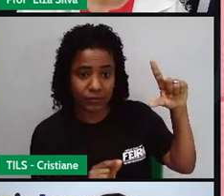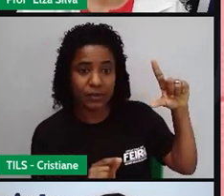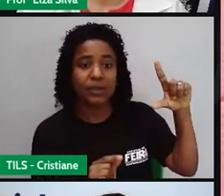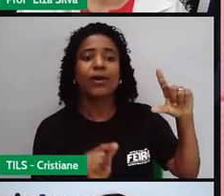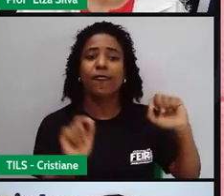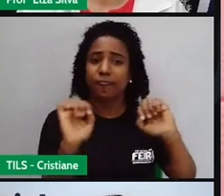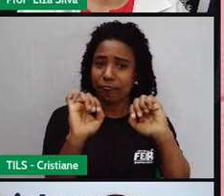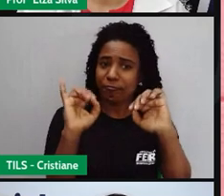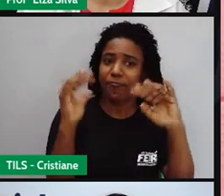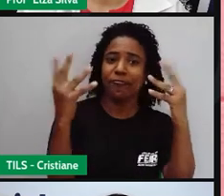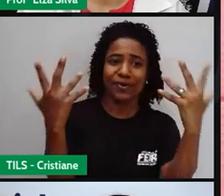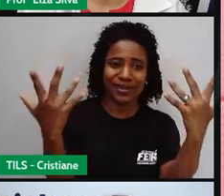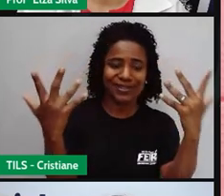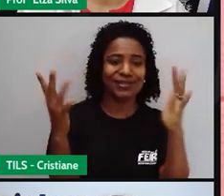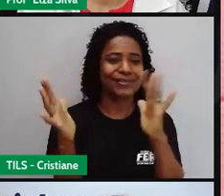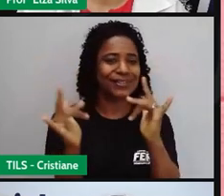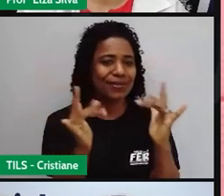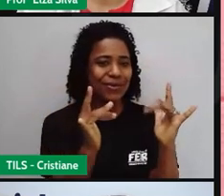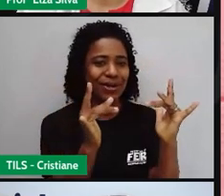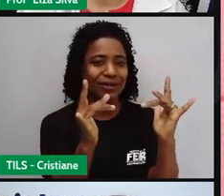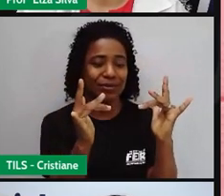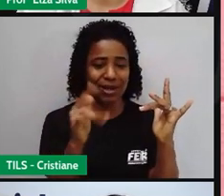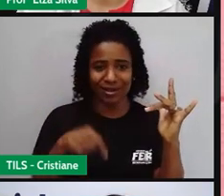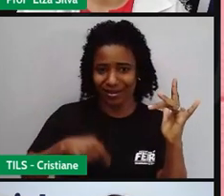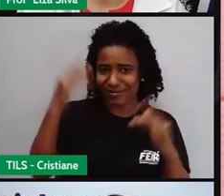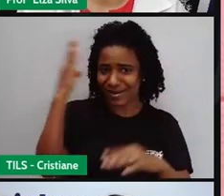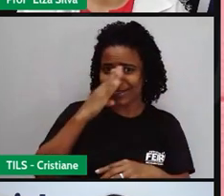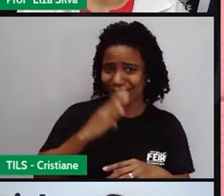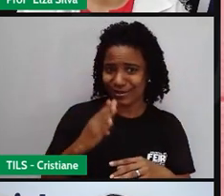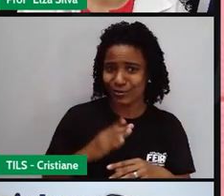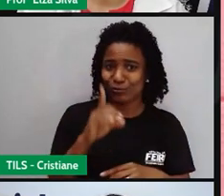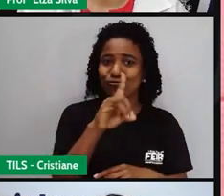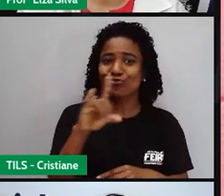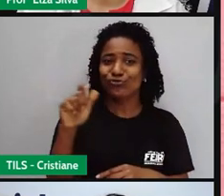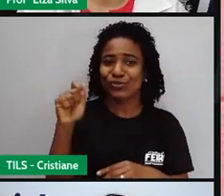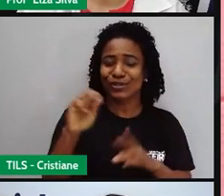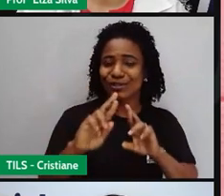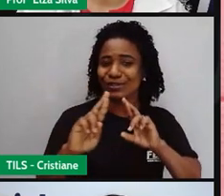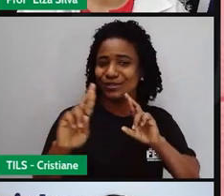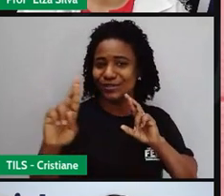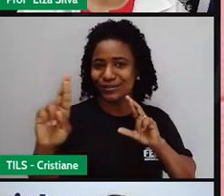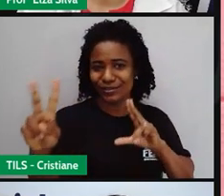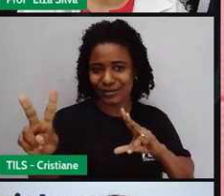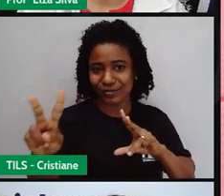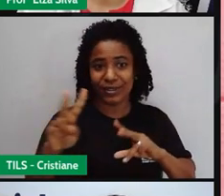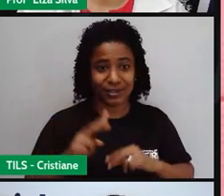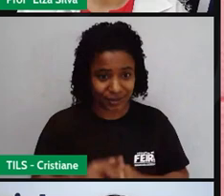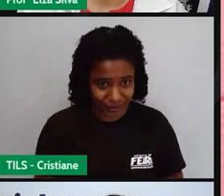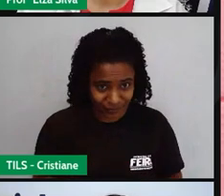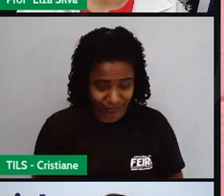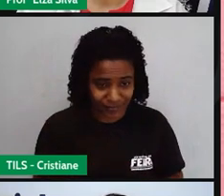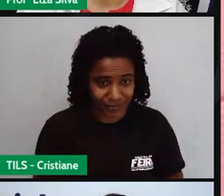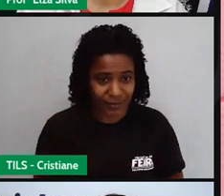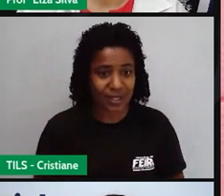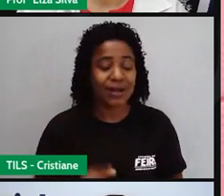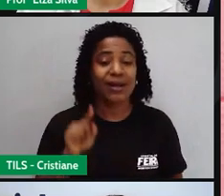também em um dia diferente do Brasil. Então, essa comemoração acontece